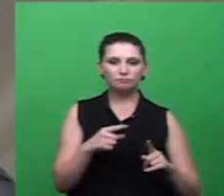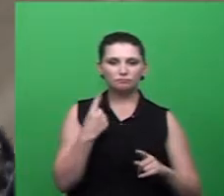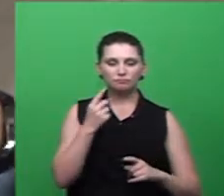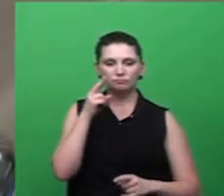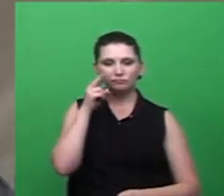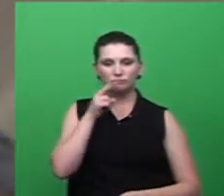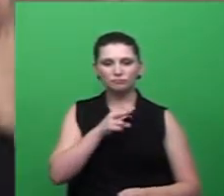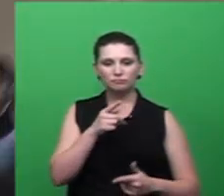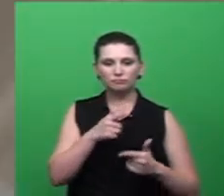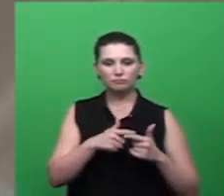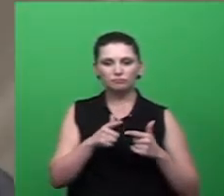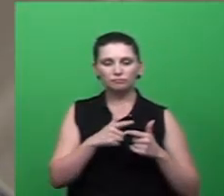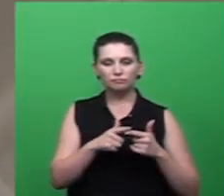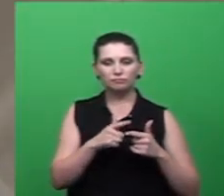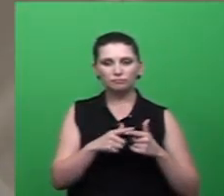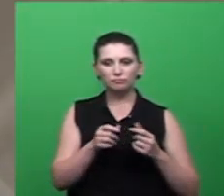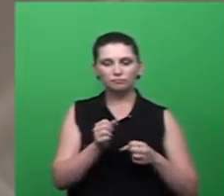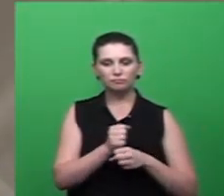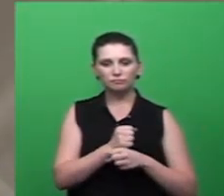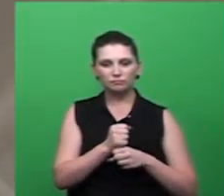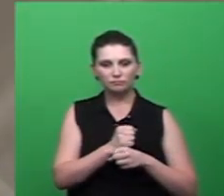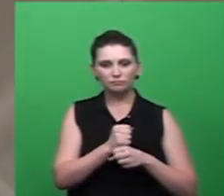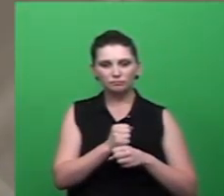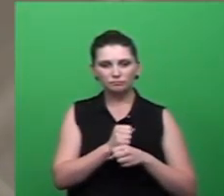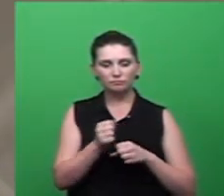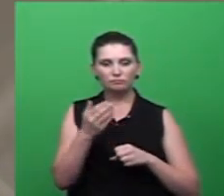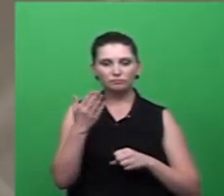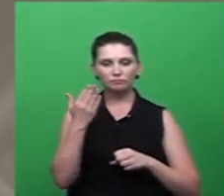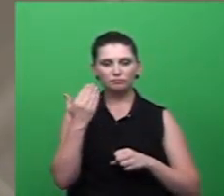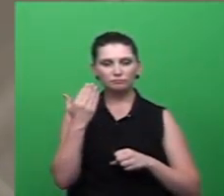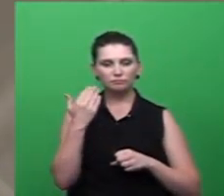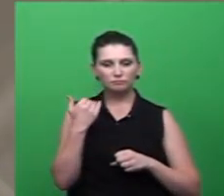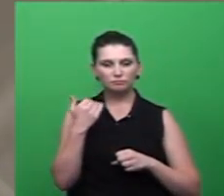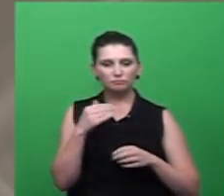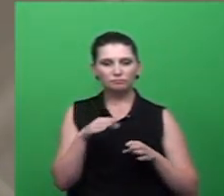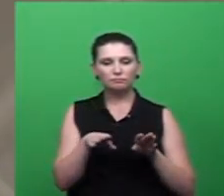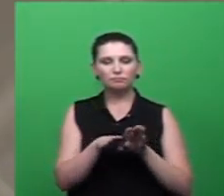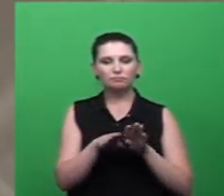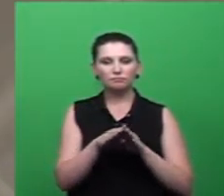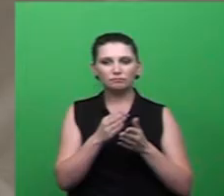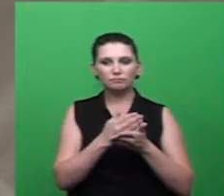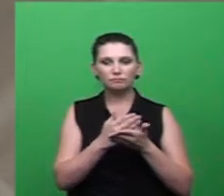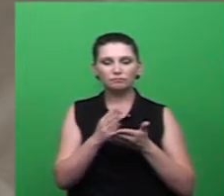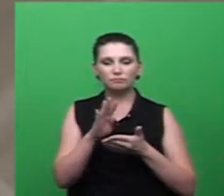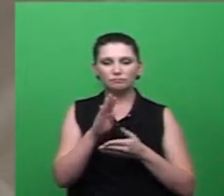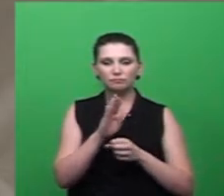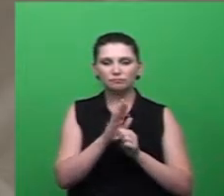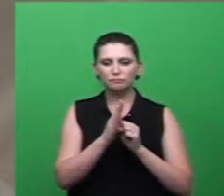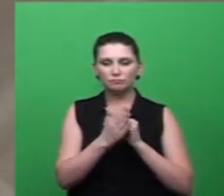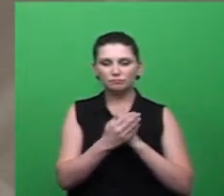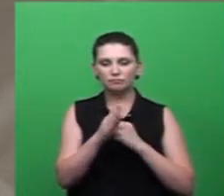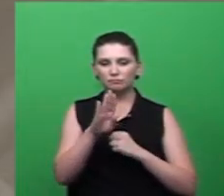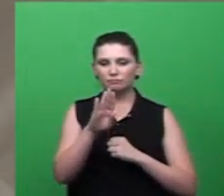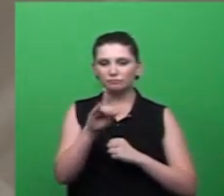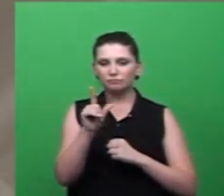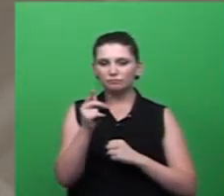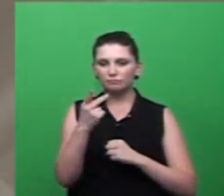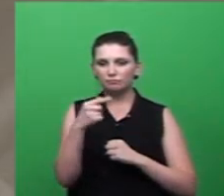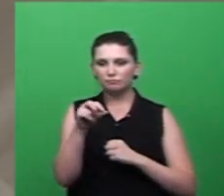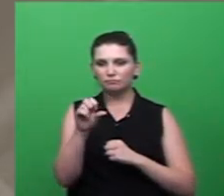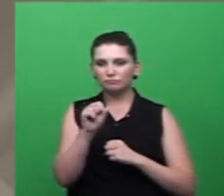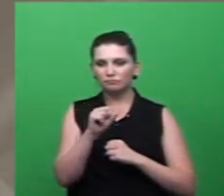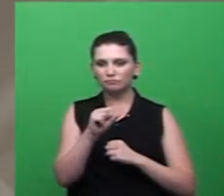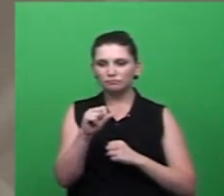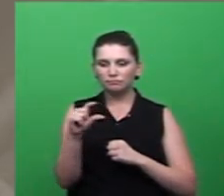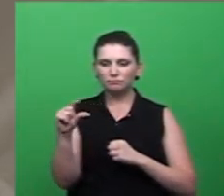justamente subsequentemente ano passado e esse ano na quarta linha nada mais demonstra do que a atenção que nós estamos dando ao bairro tá mas